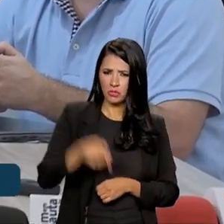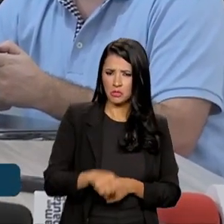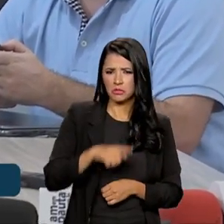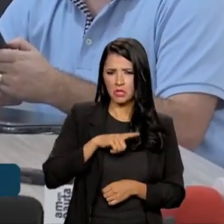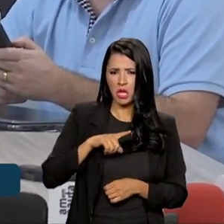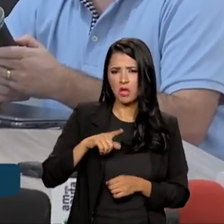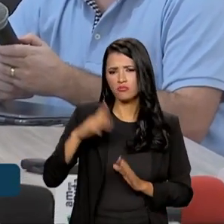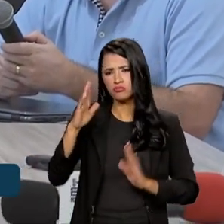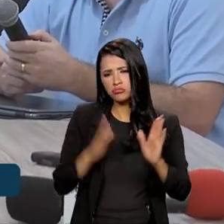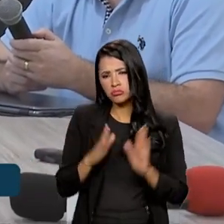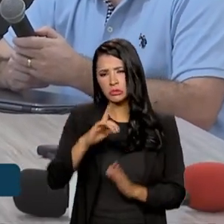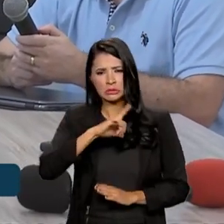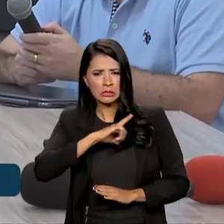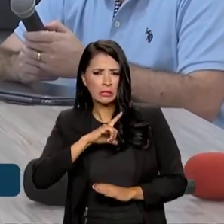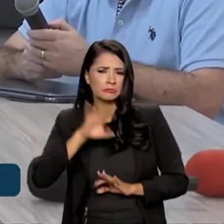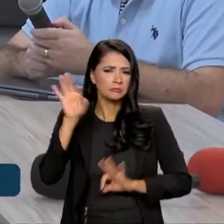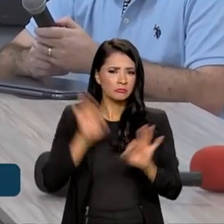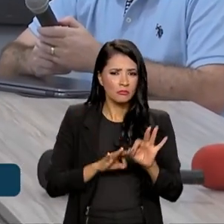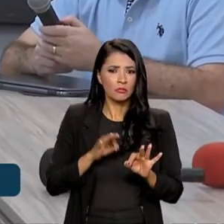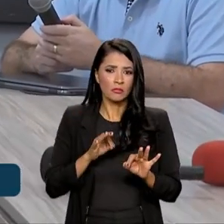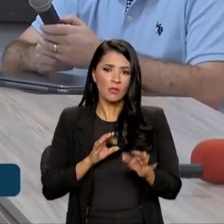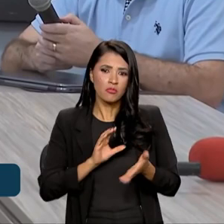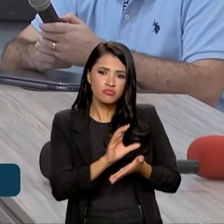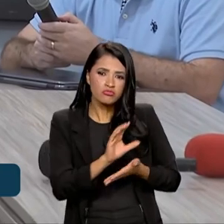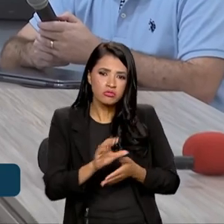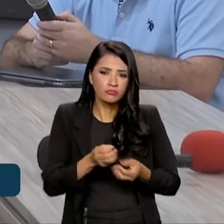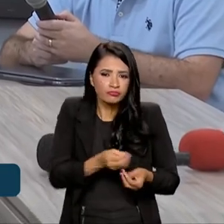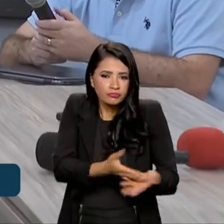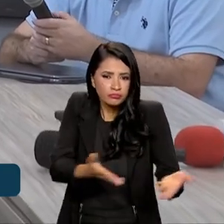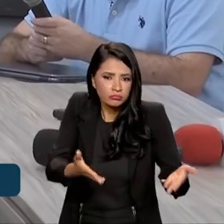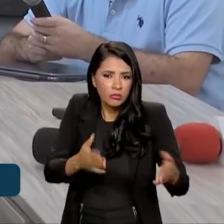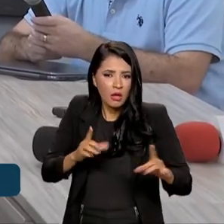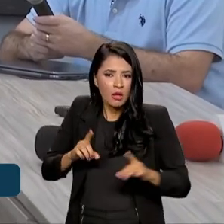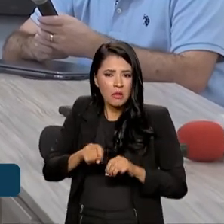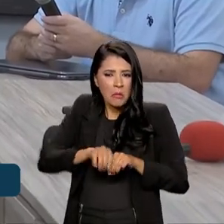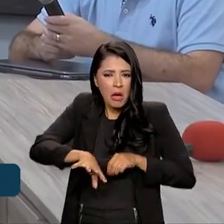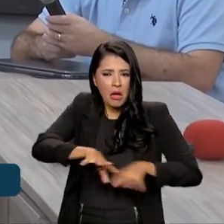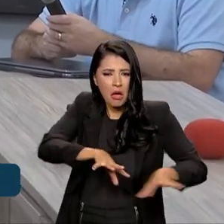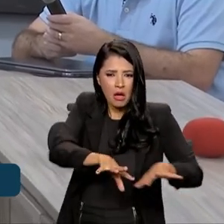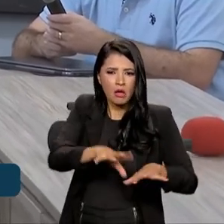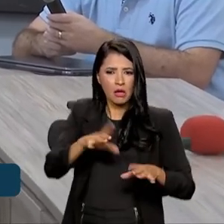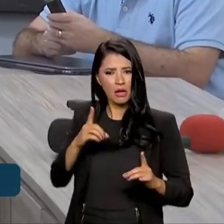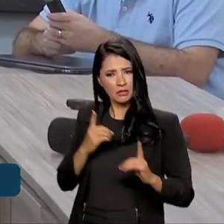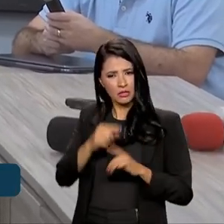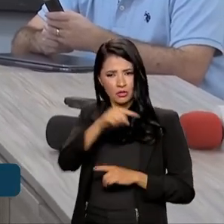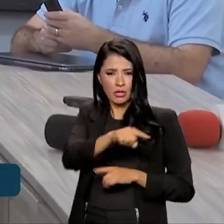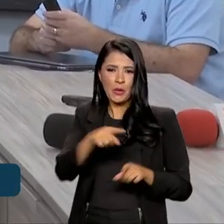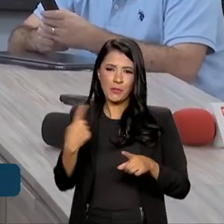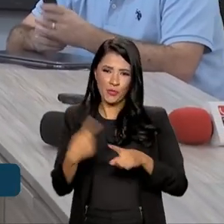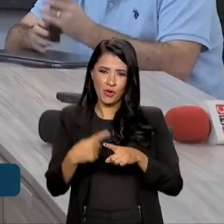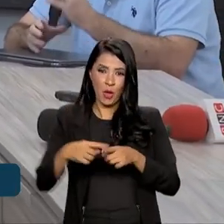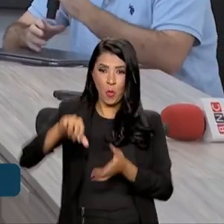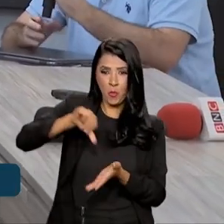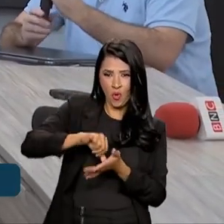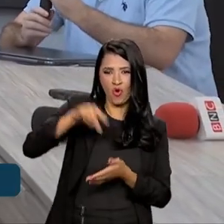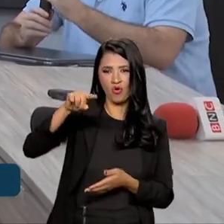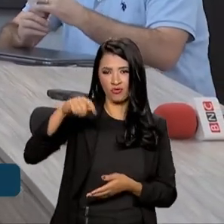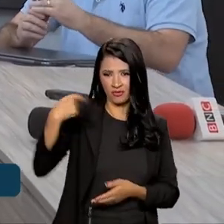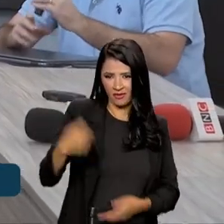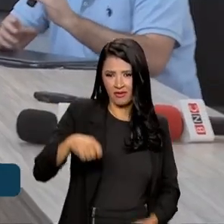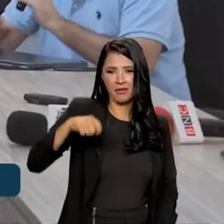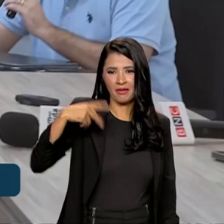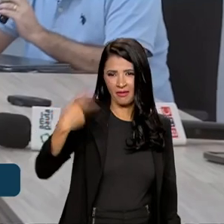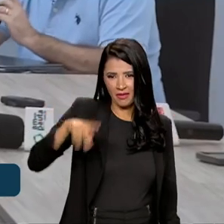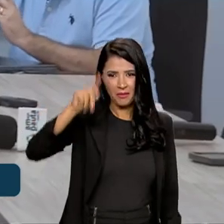Tem algum prazo, algum plano para que essa distribuição atenda os municípios aqui da região, visto que Parintins é o polo, e temos alguns municípios aqui bem